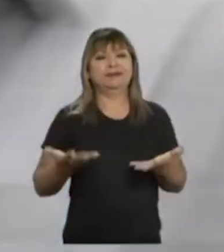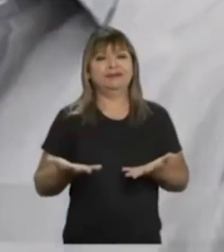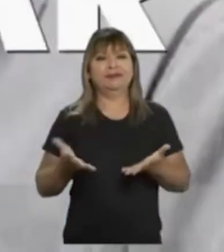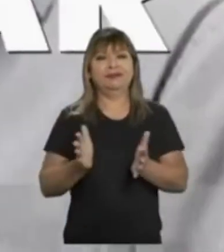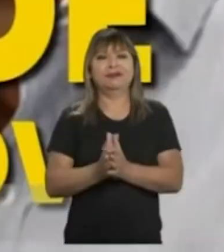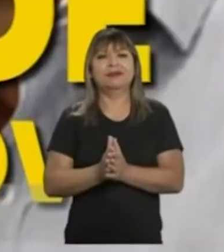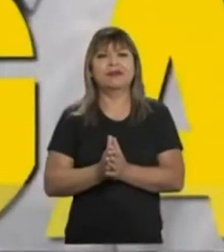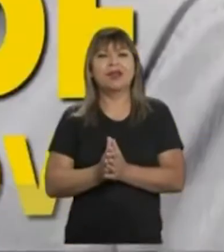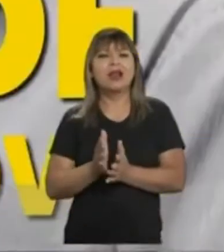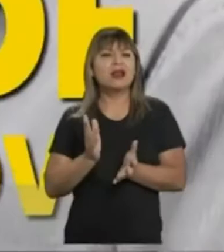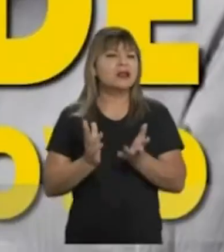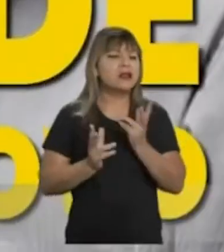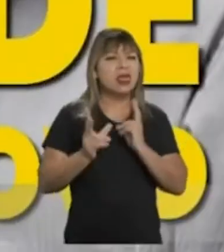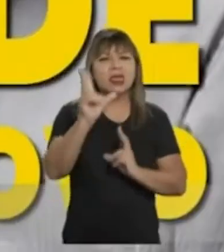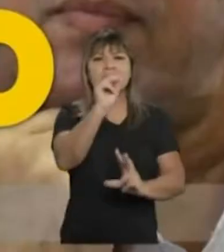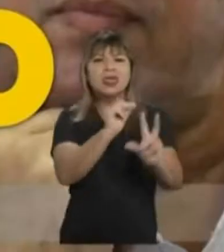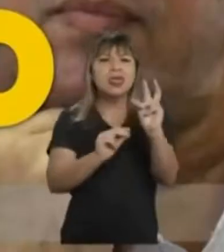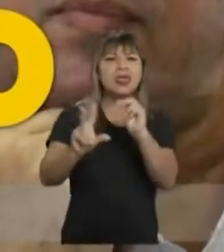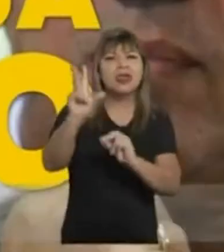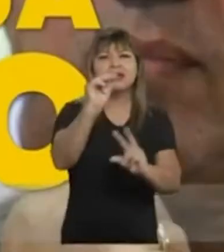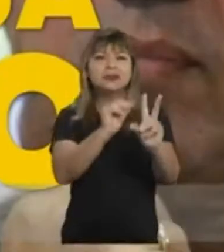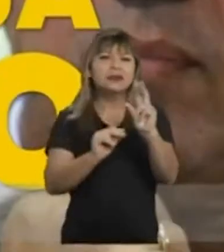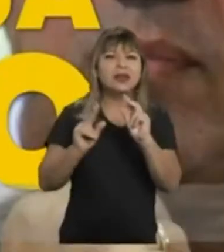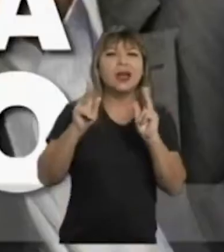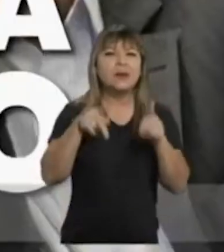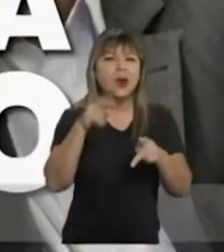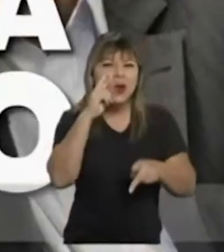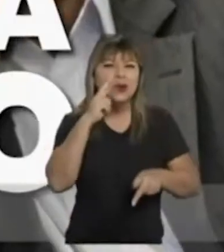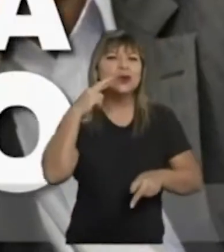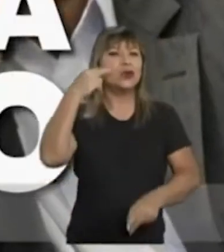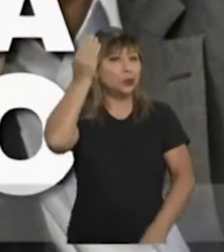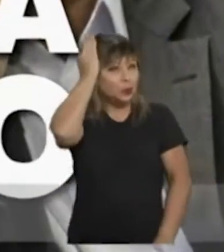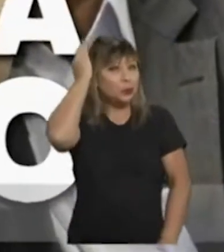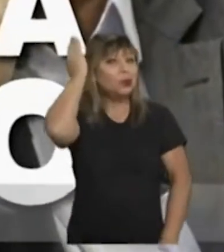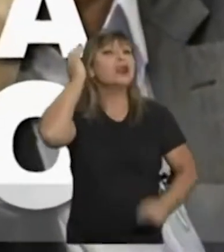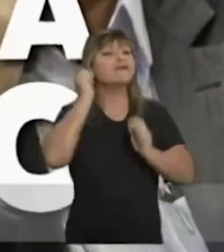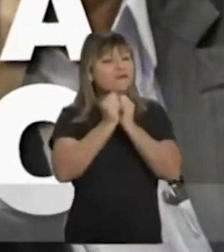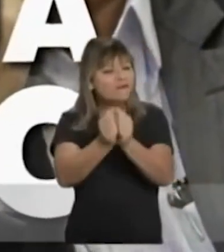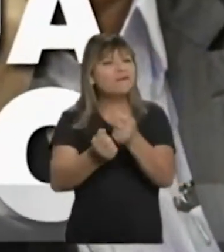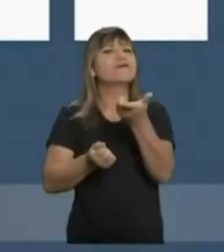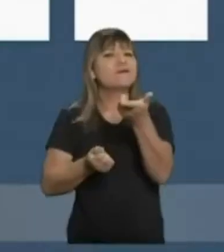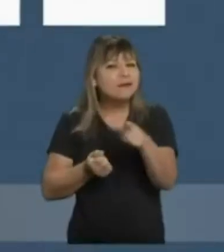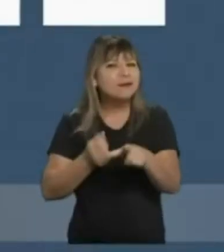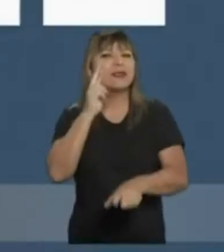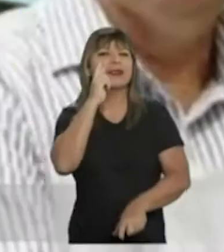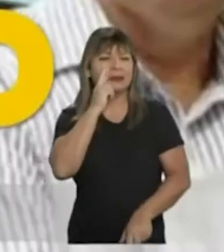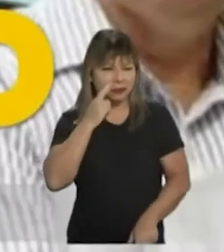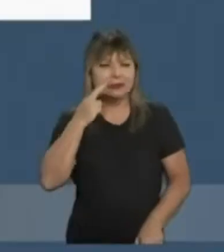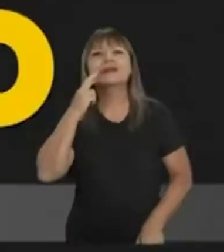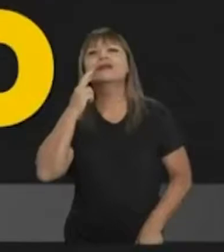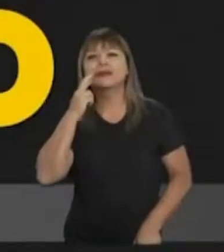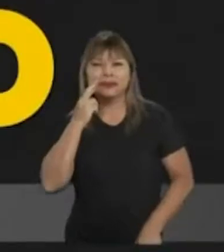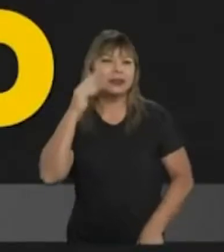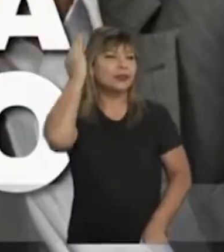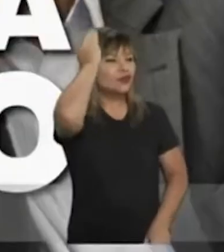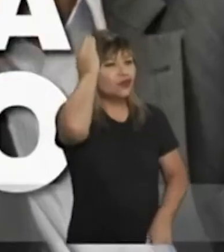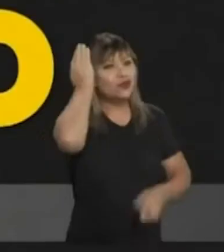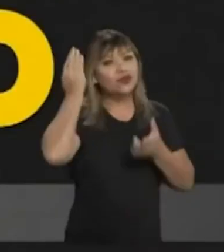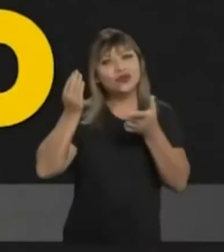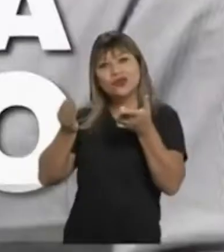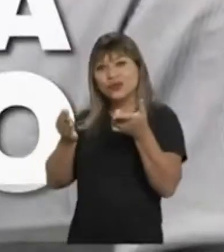Chega de enganar o povo, o Riedel Azambuja de novo. O Riedel é o